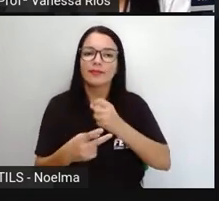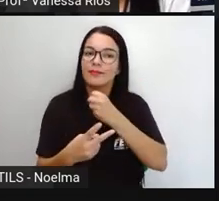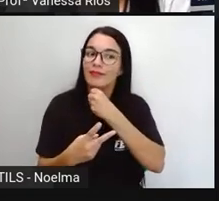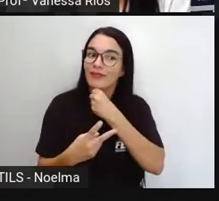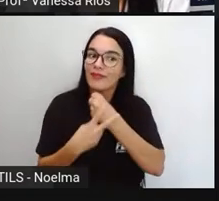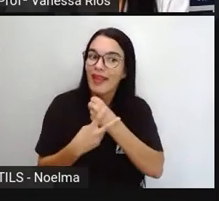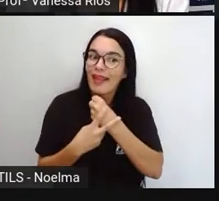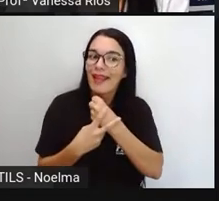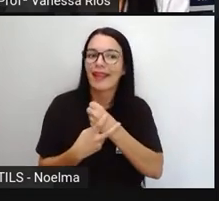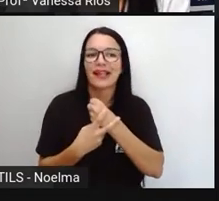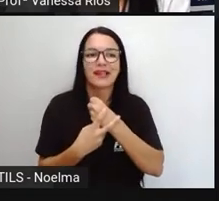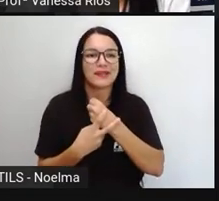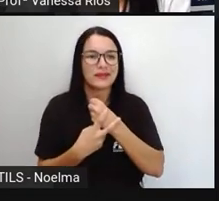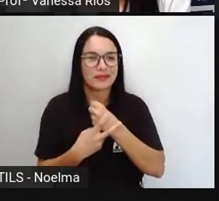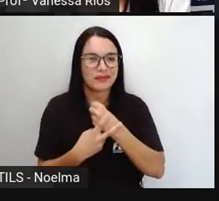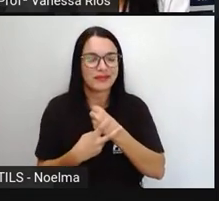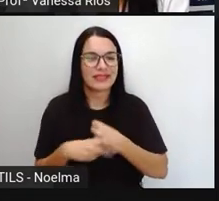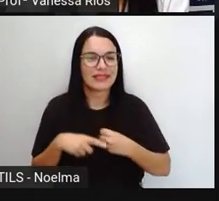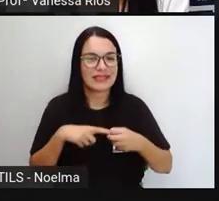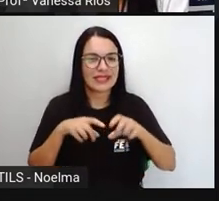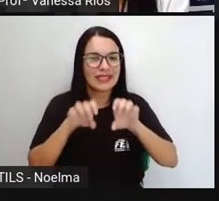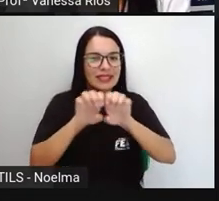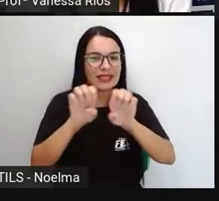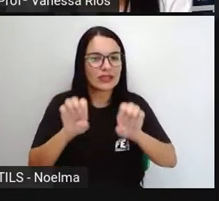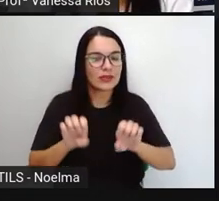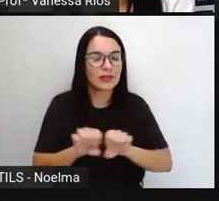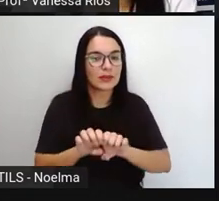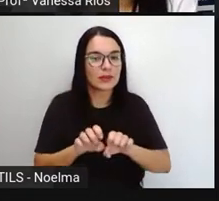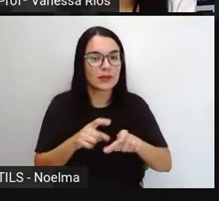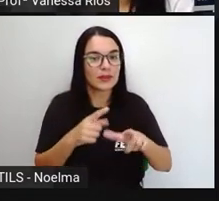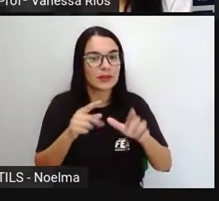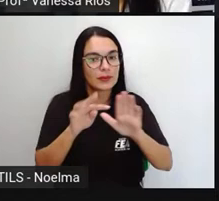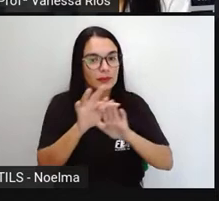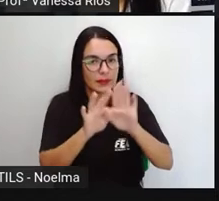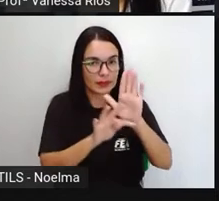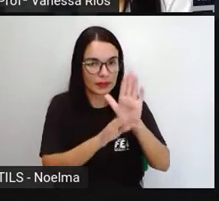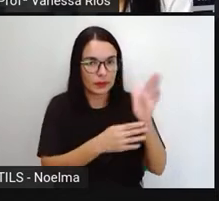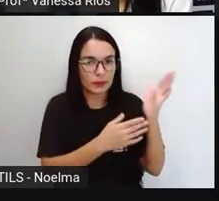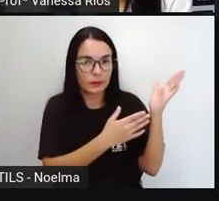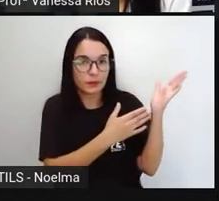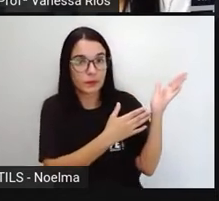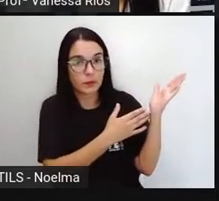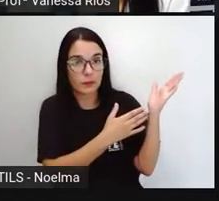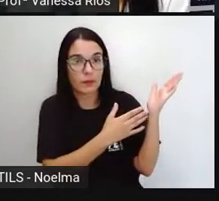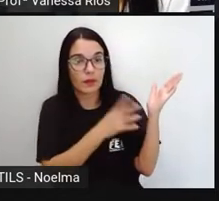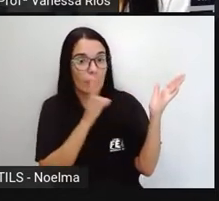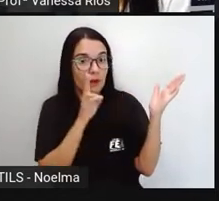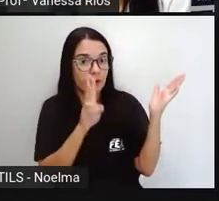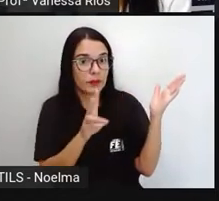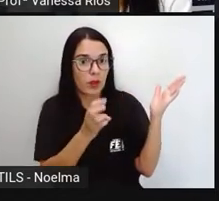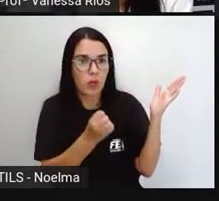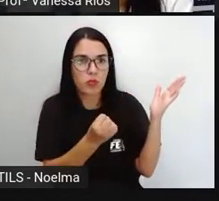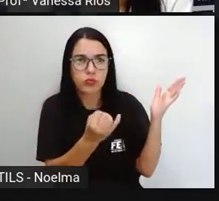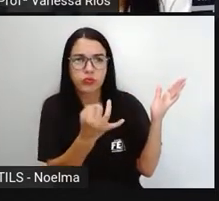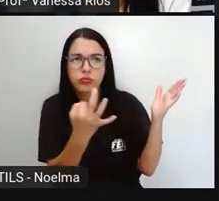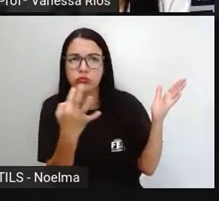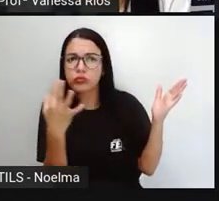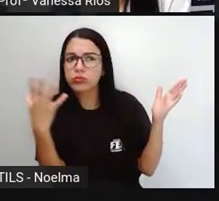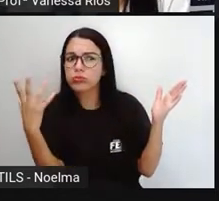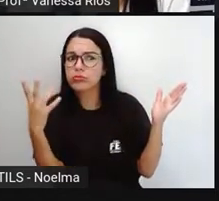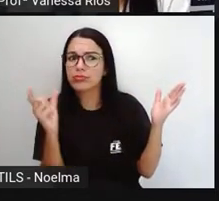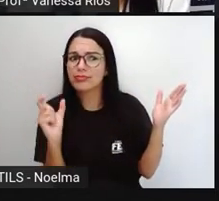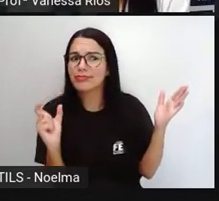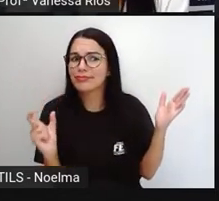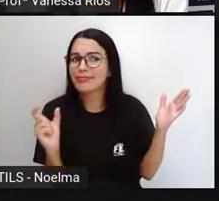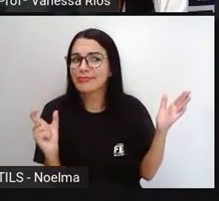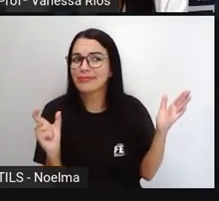que aparecem aí na estrutura, na construção do texto. E a gente percebe pela quantidade de palavras que